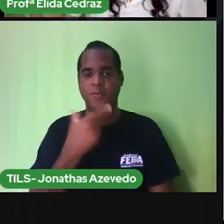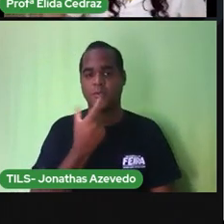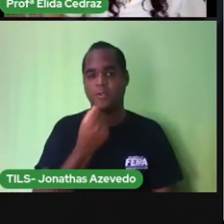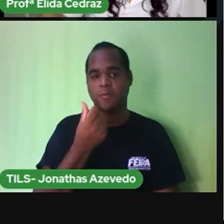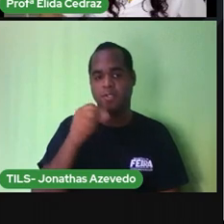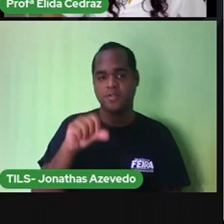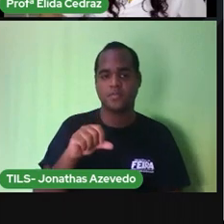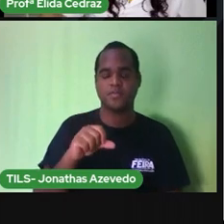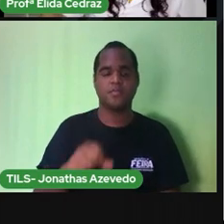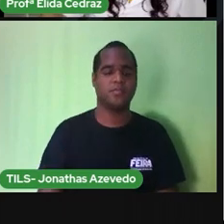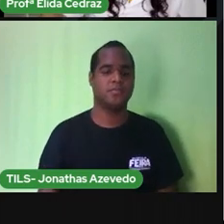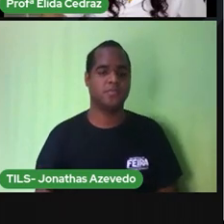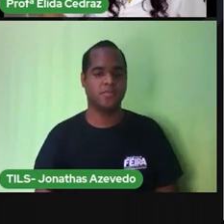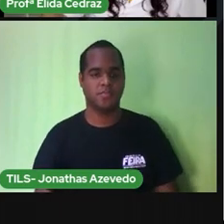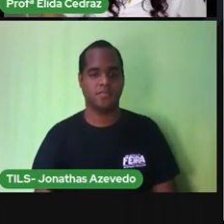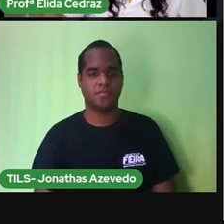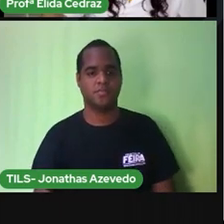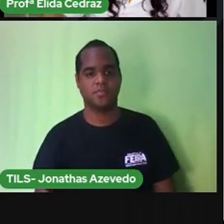2019